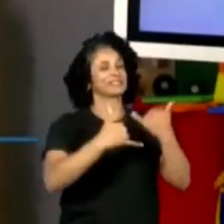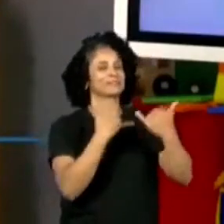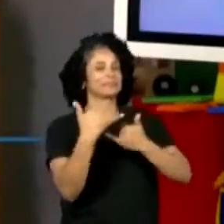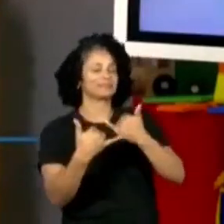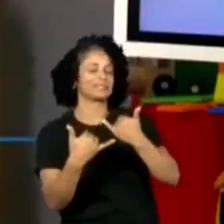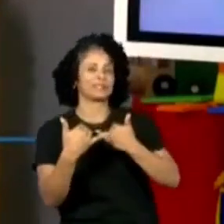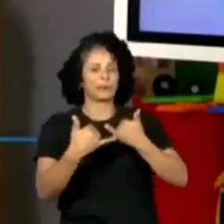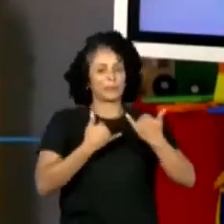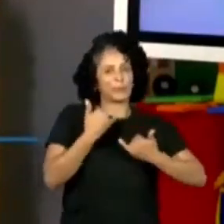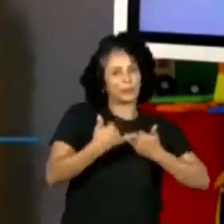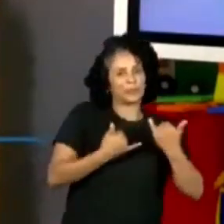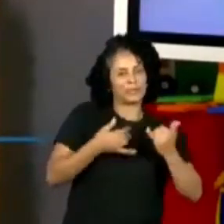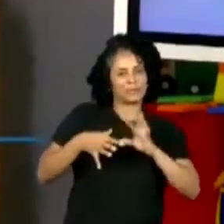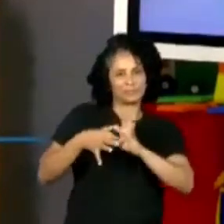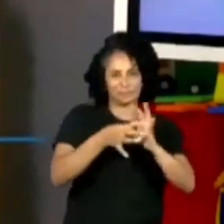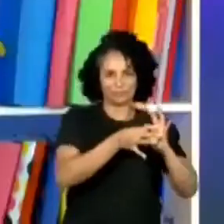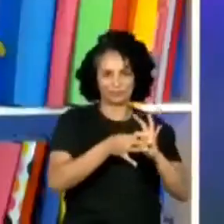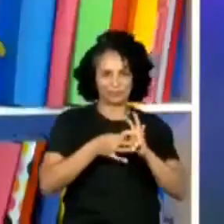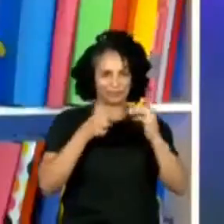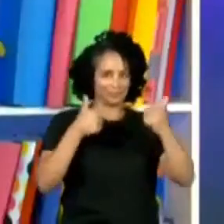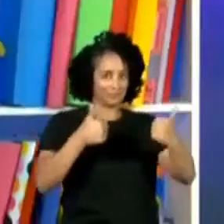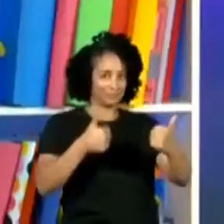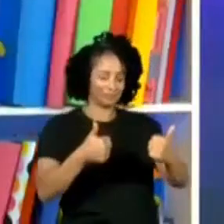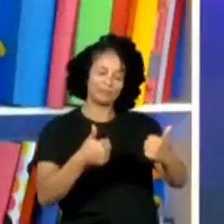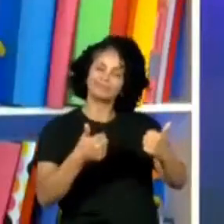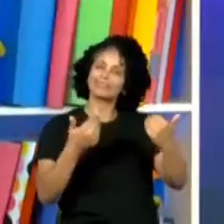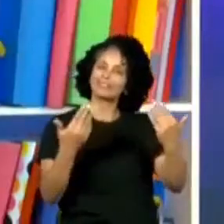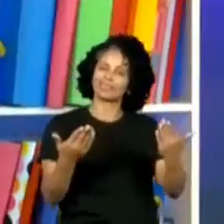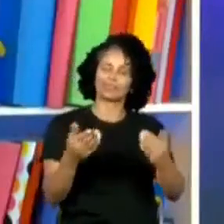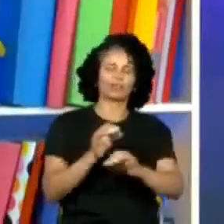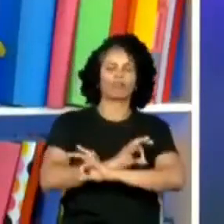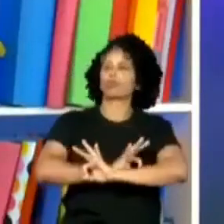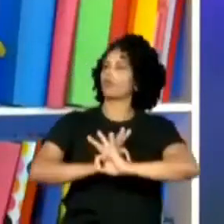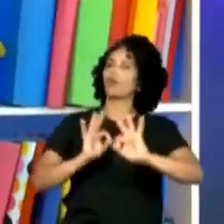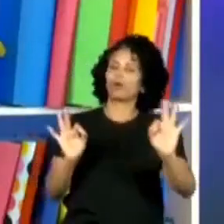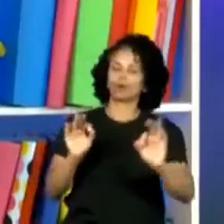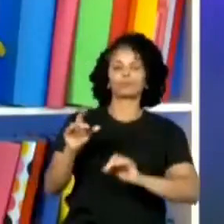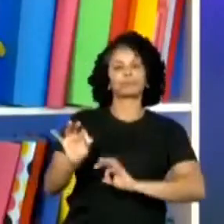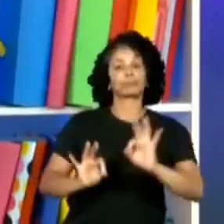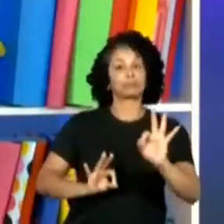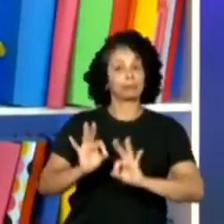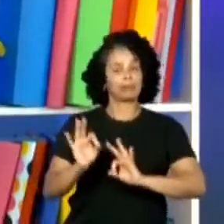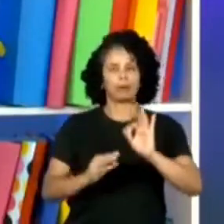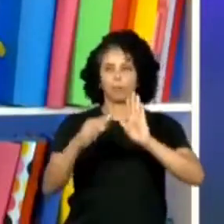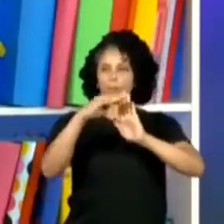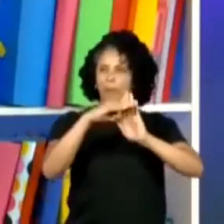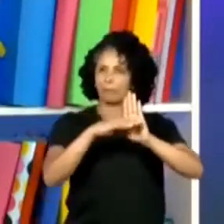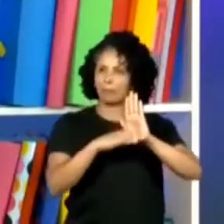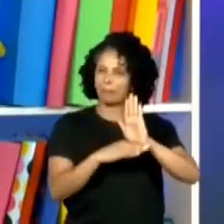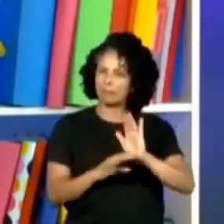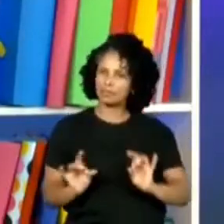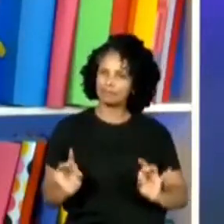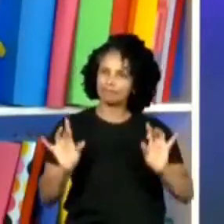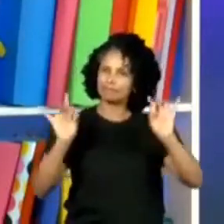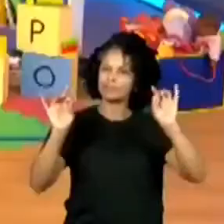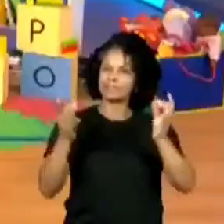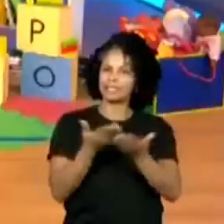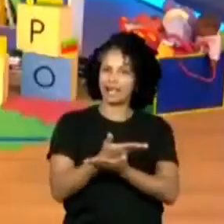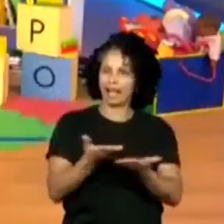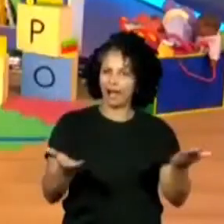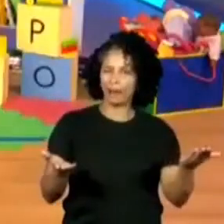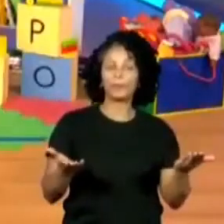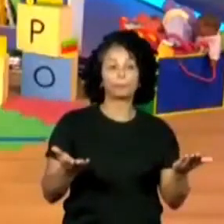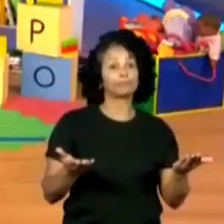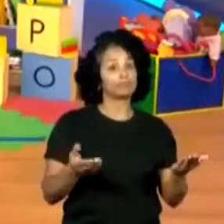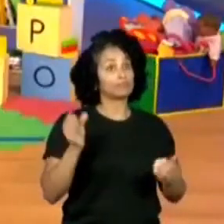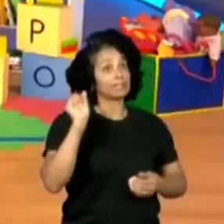o professor Rafael para brincar comigo aqui também. Exatamente, porque a gente tem uma preparação, a gente preparou uma programação especial para todos eles, né, Pronto? É isso mesmo,